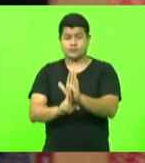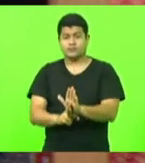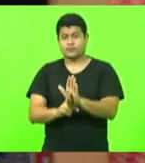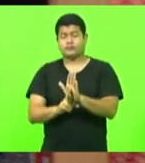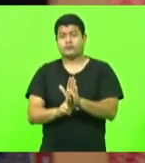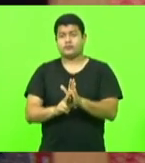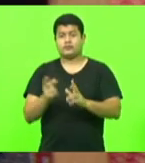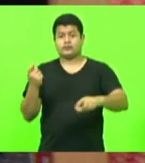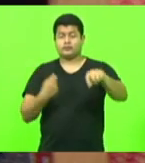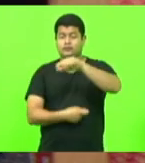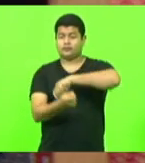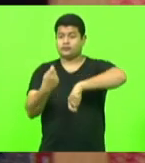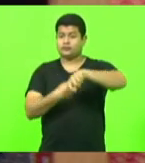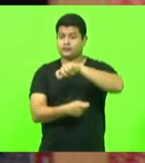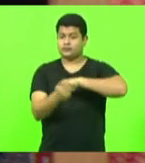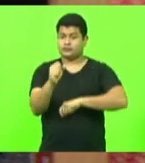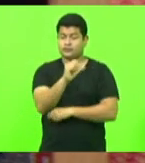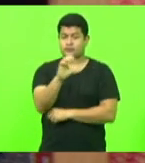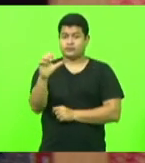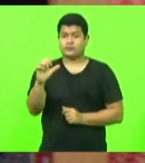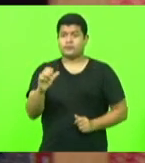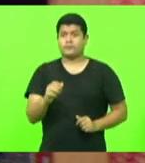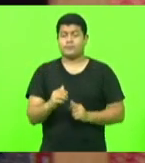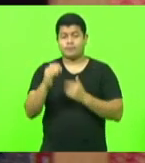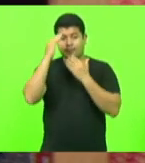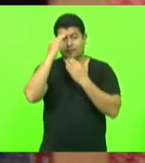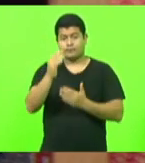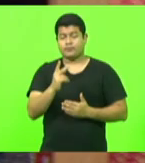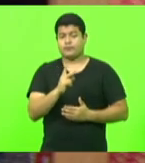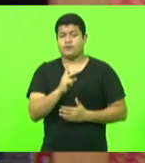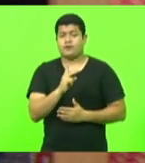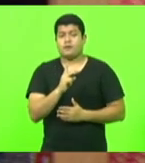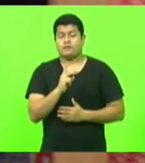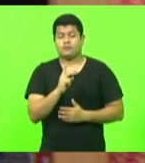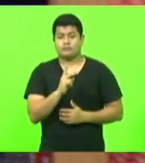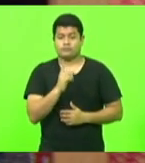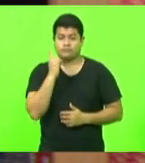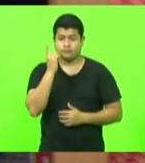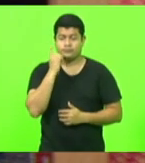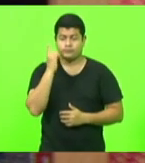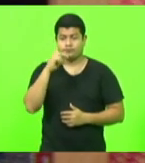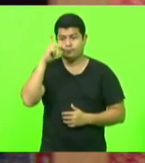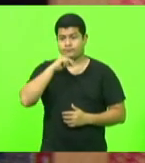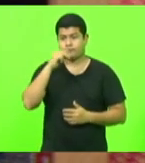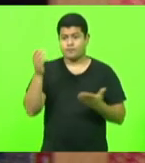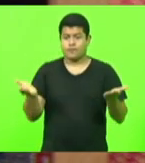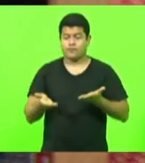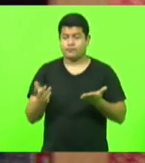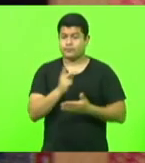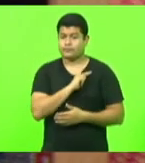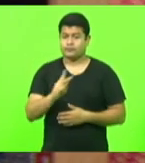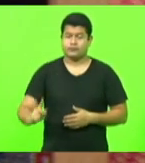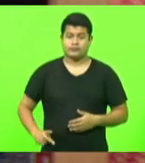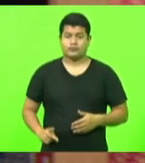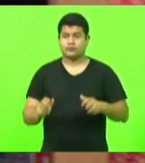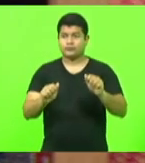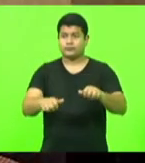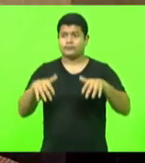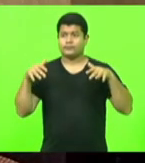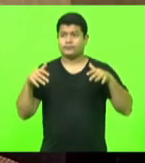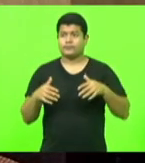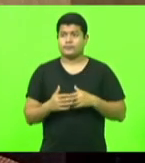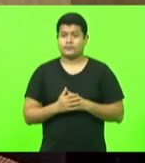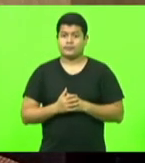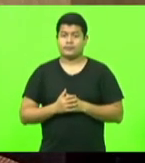a economia de Santa Catarina. Obrigado, deputado Ken, que preside a nossa sessão. Obrigado,